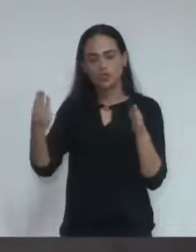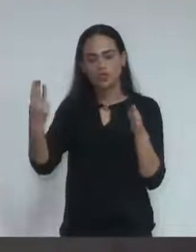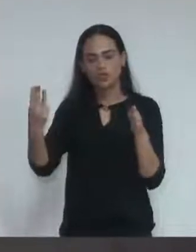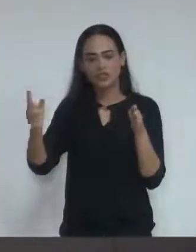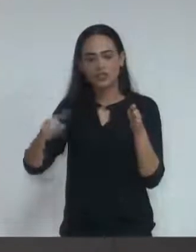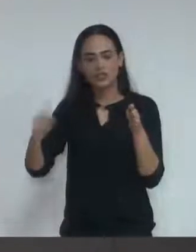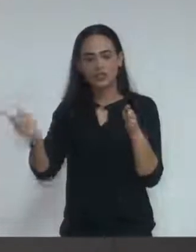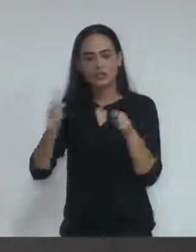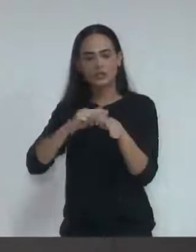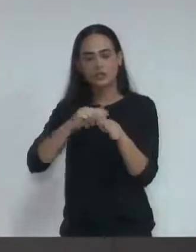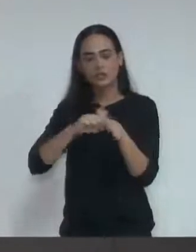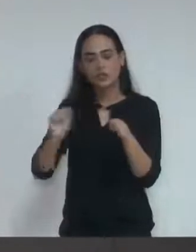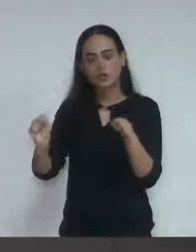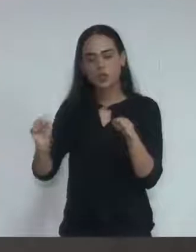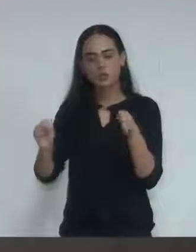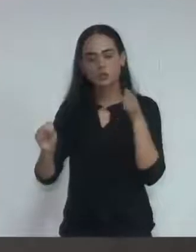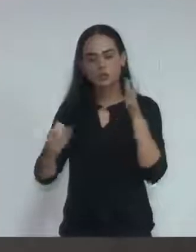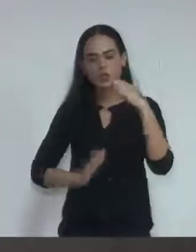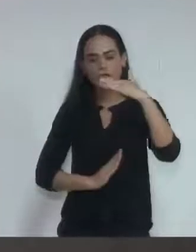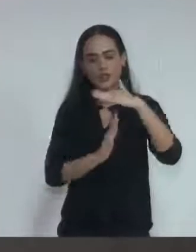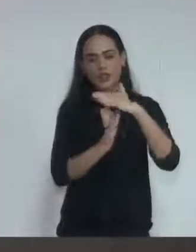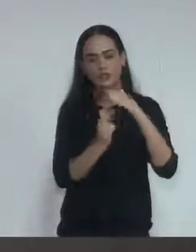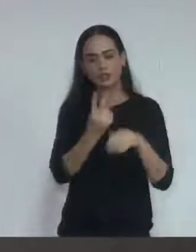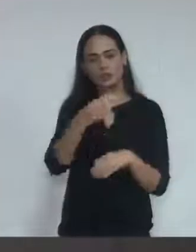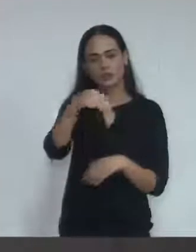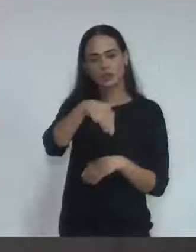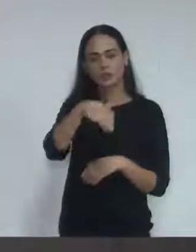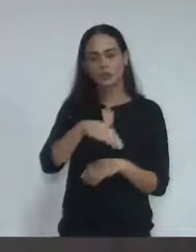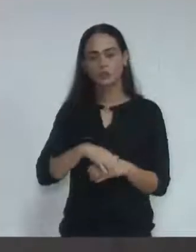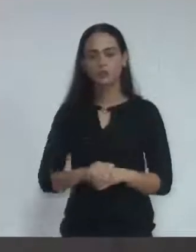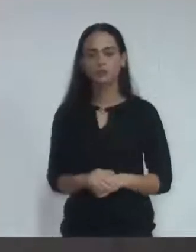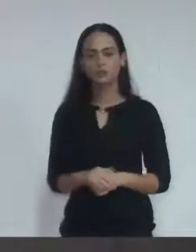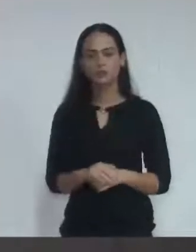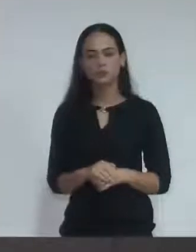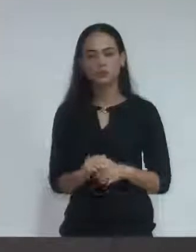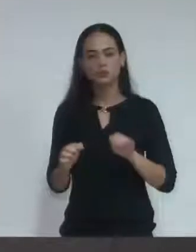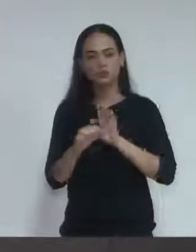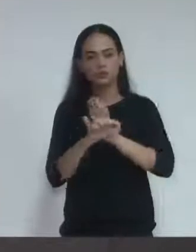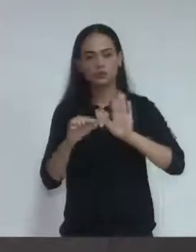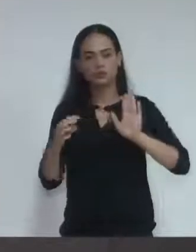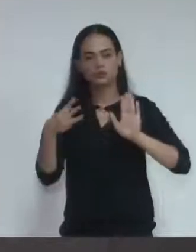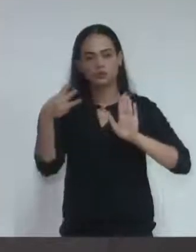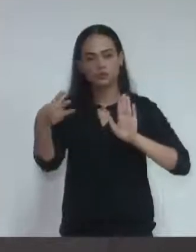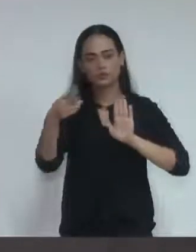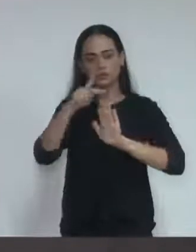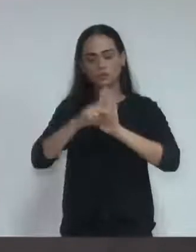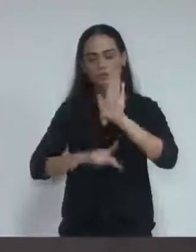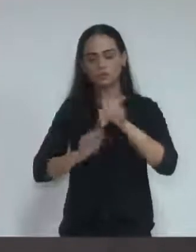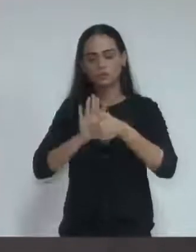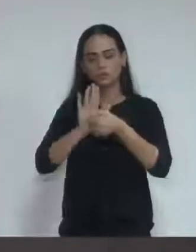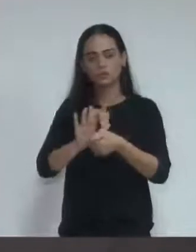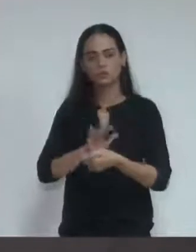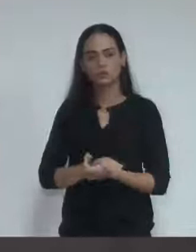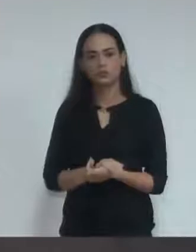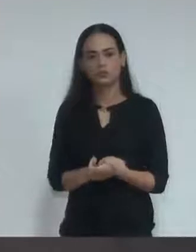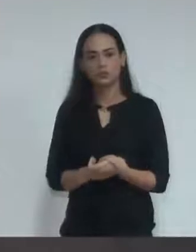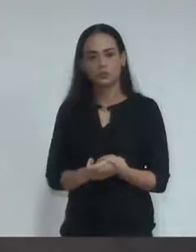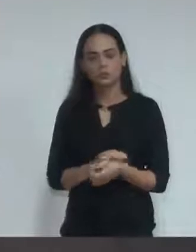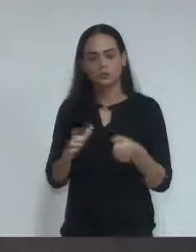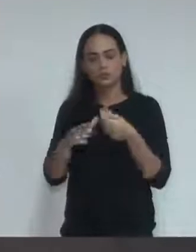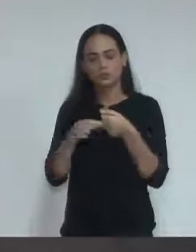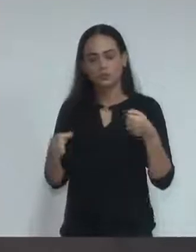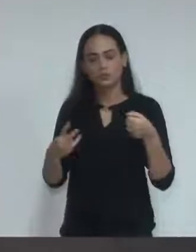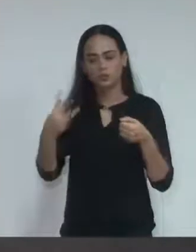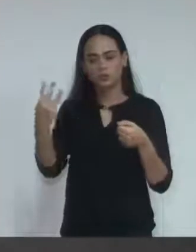2 minutos. Artigo 3º. Desse ao capte do artigo 3º do projeto a seguinte redação. Artigo 3º. As